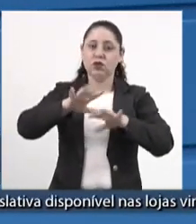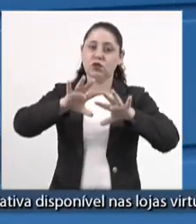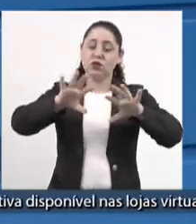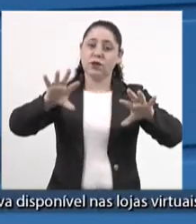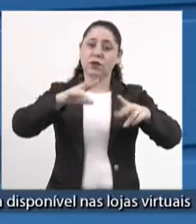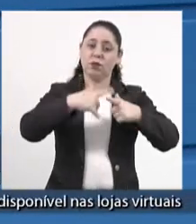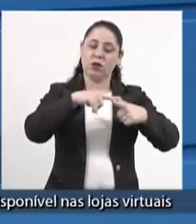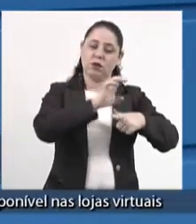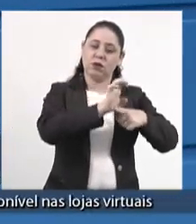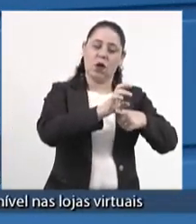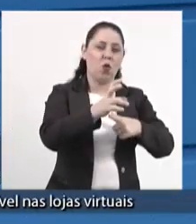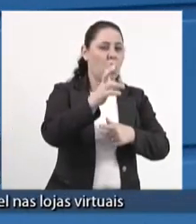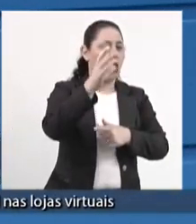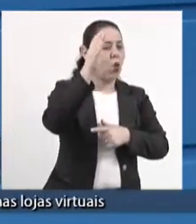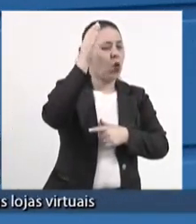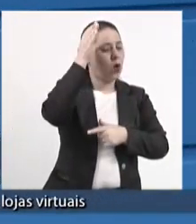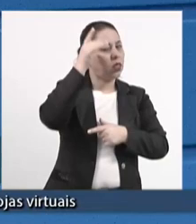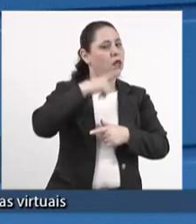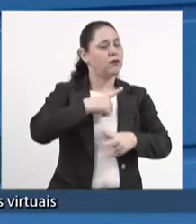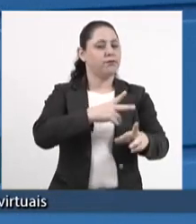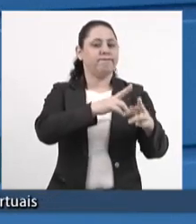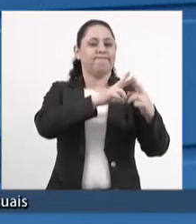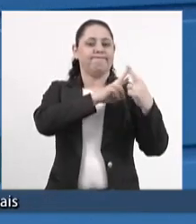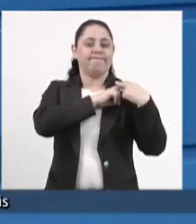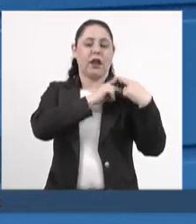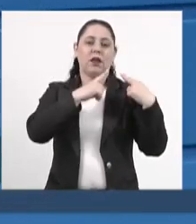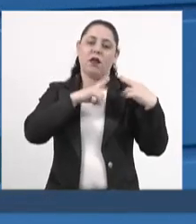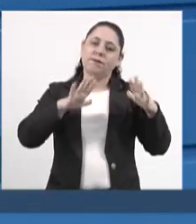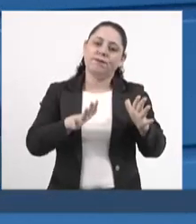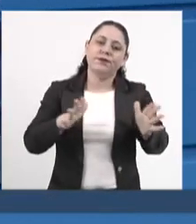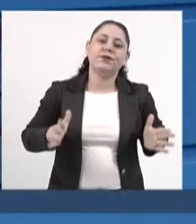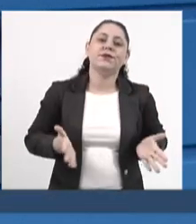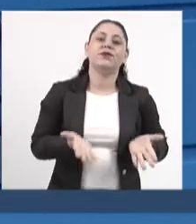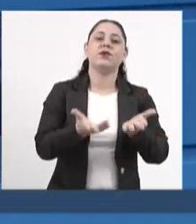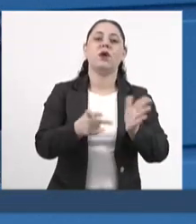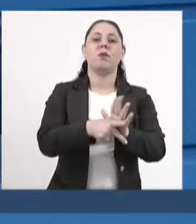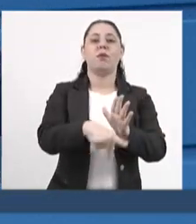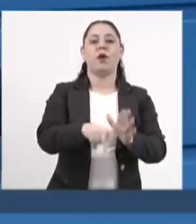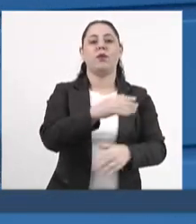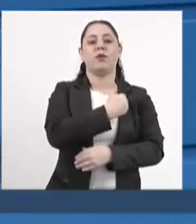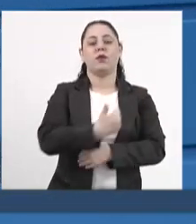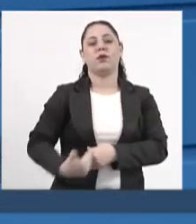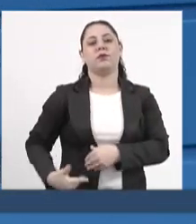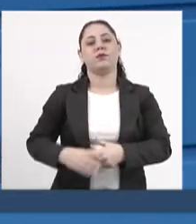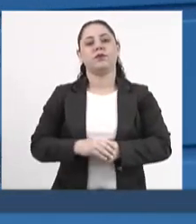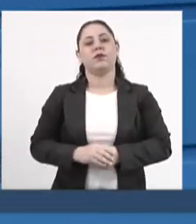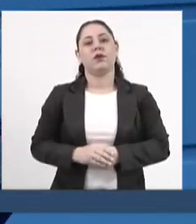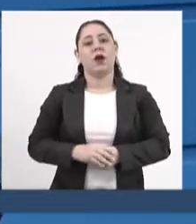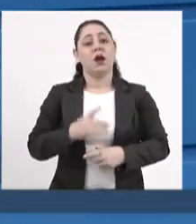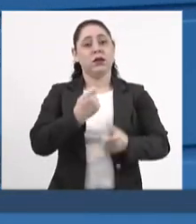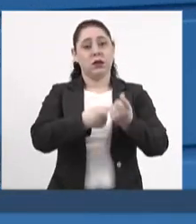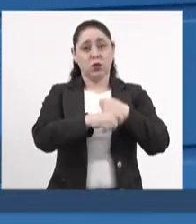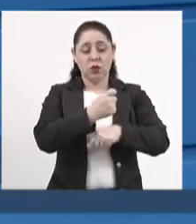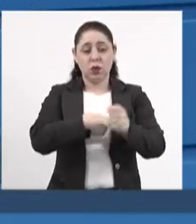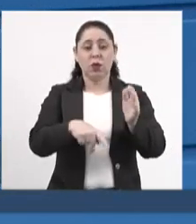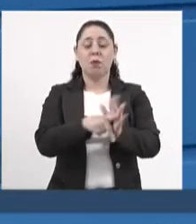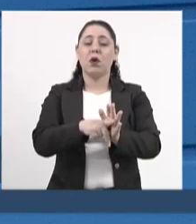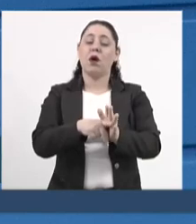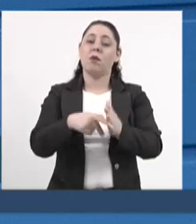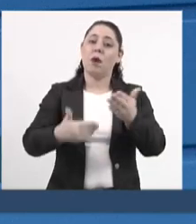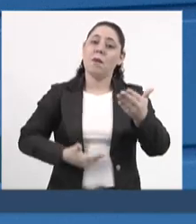teve consciência, teve responsabilidade, houve incentivo por parte dos governos, a classe econômica,